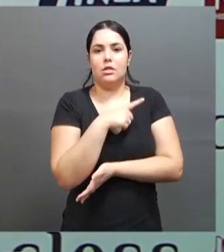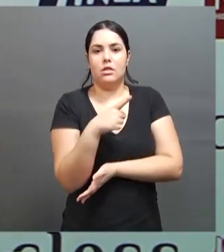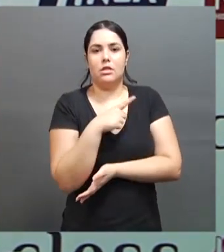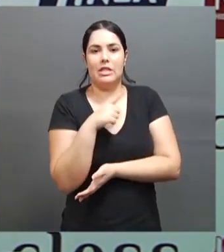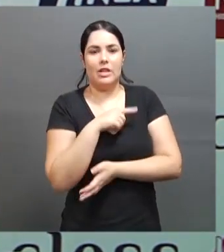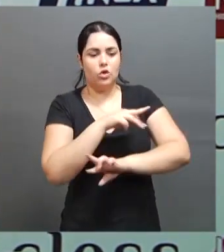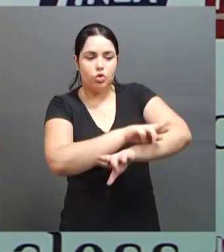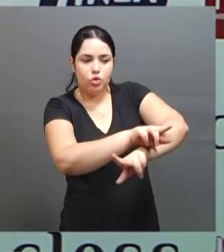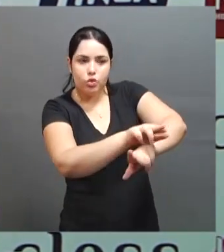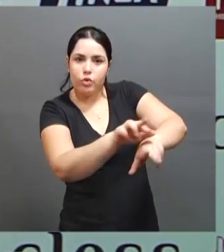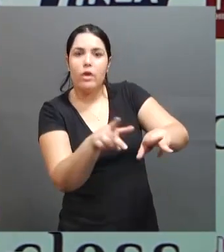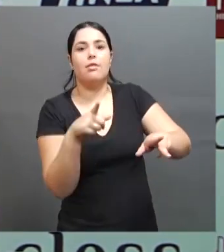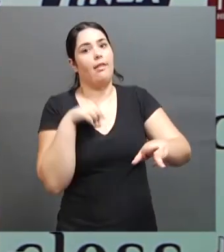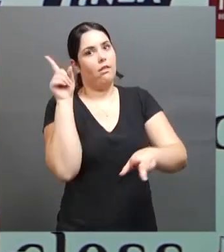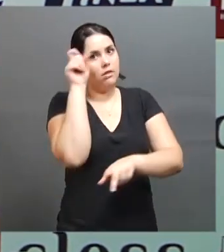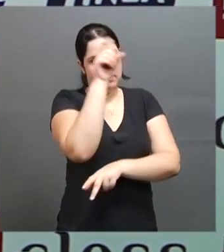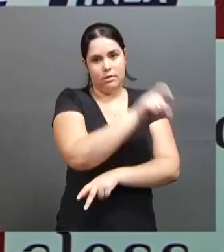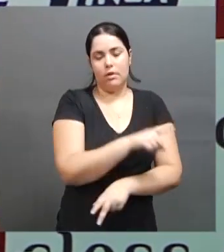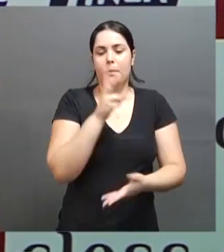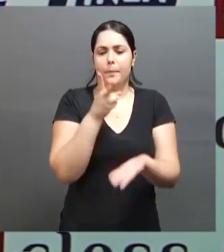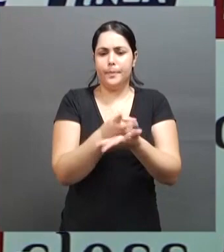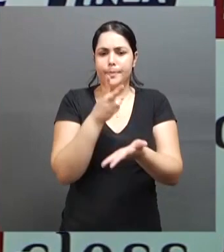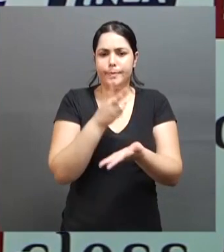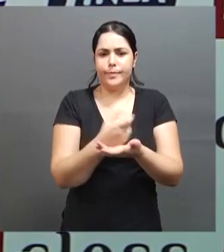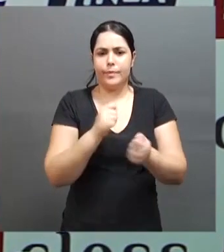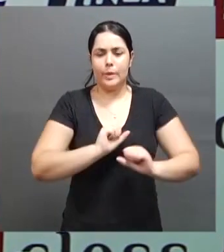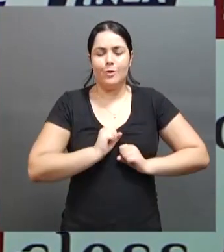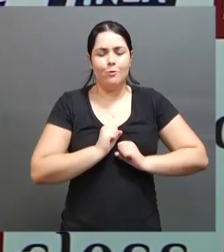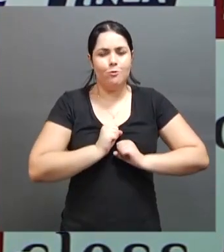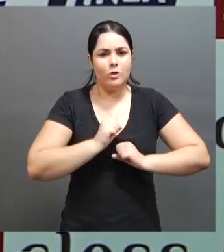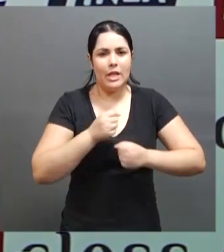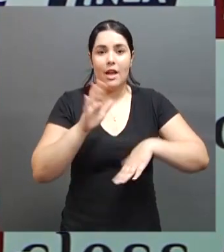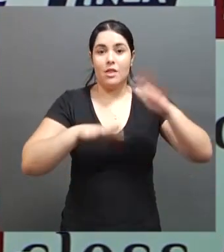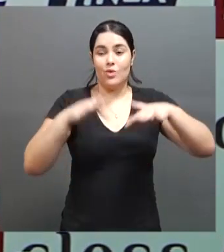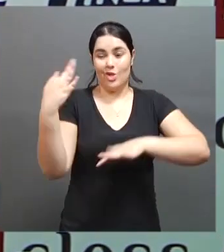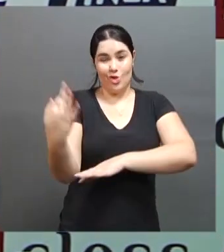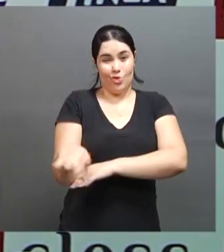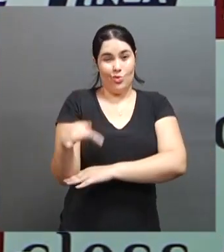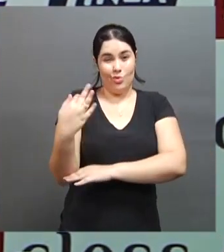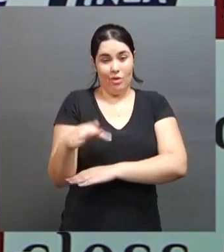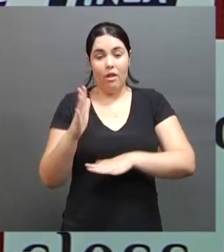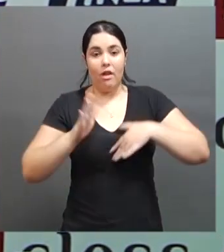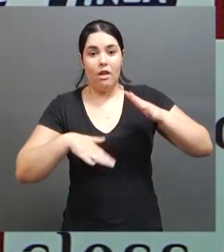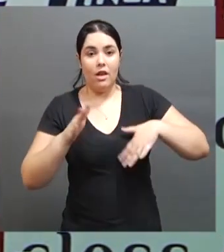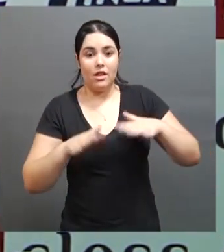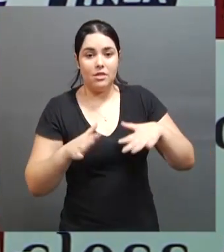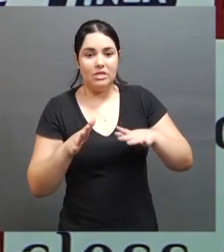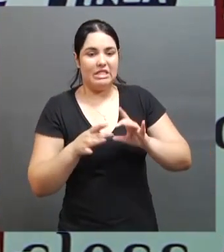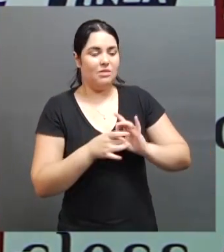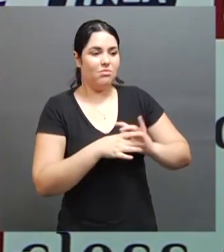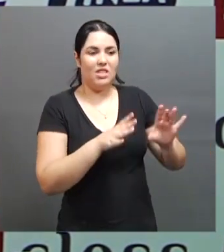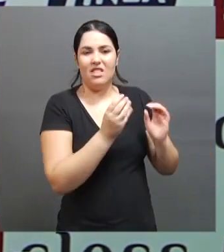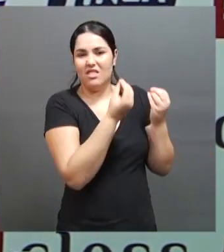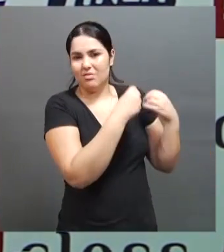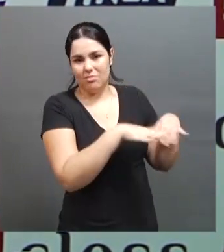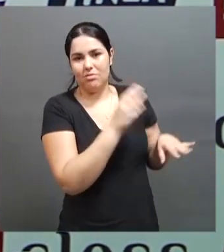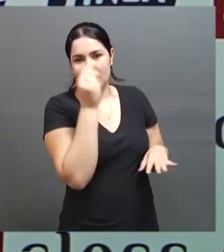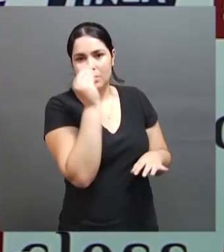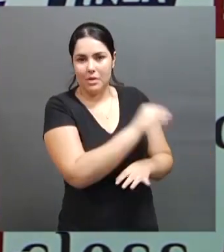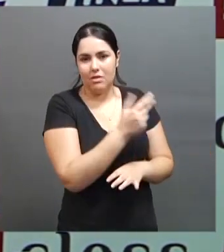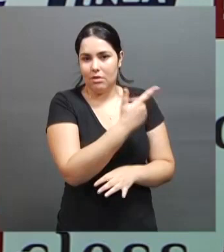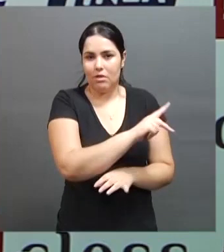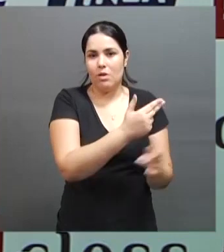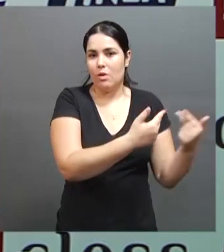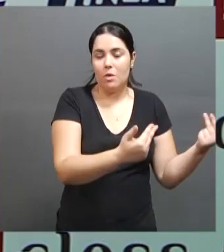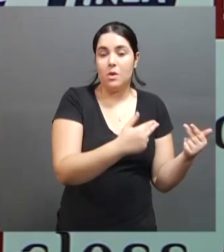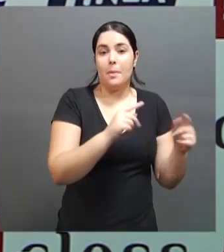adversidades, com dificuldades, você está sempre superando alguma lesão, você está sempre abrindo mão de alguma outra coisa. Mas, assim, se